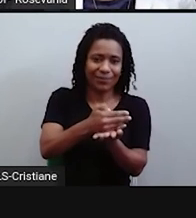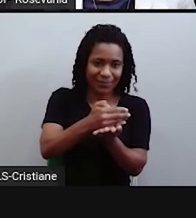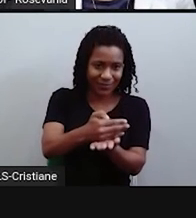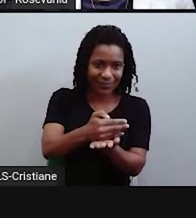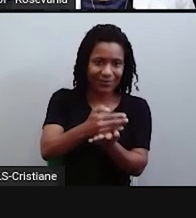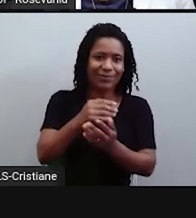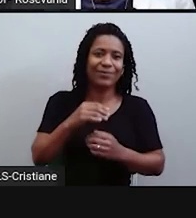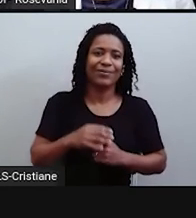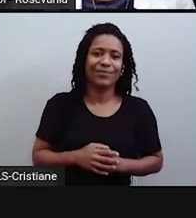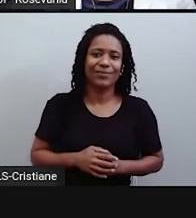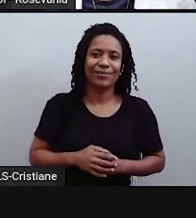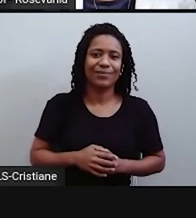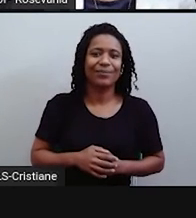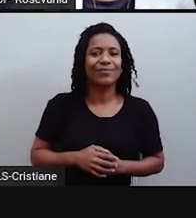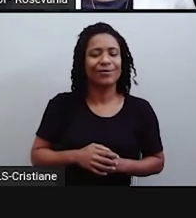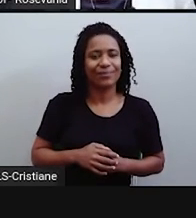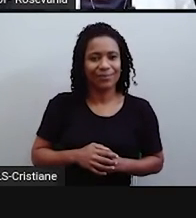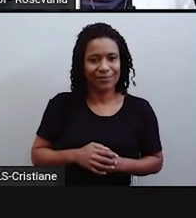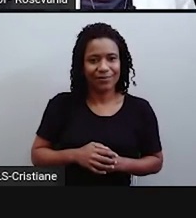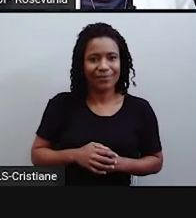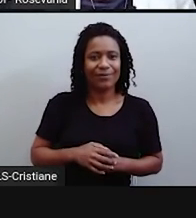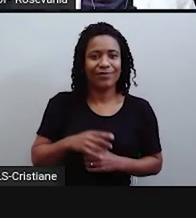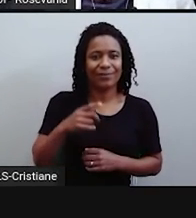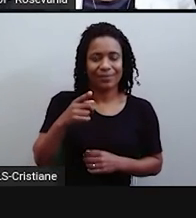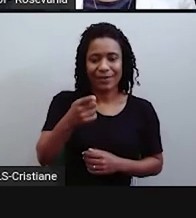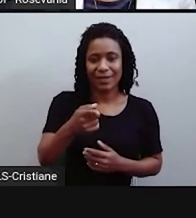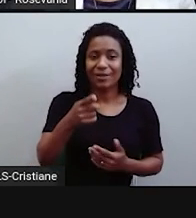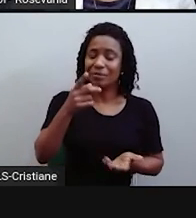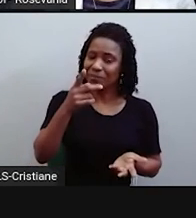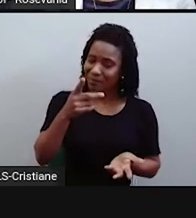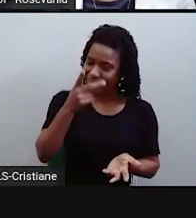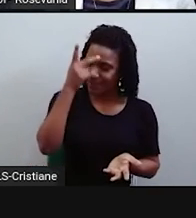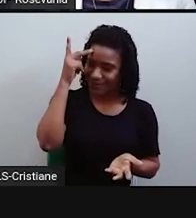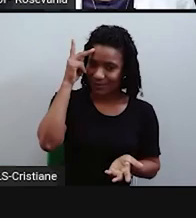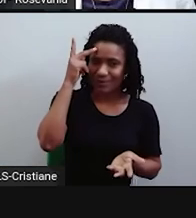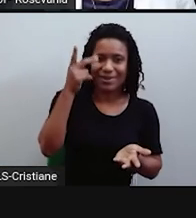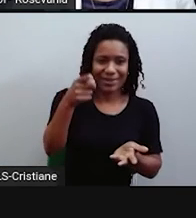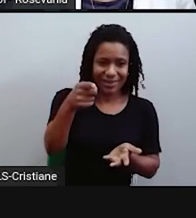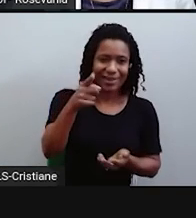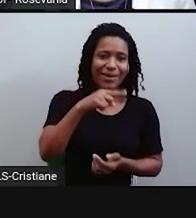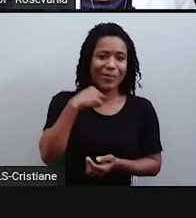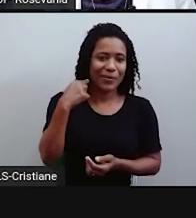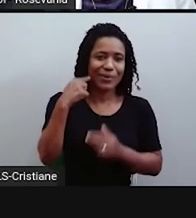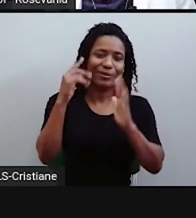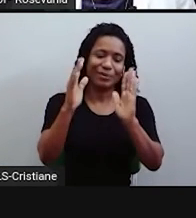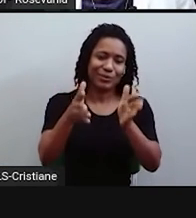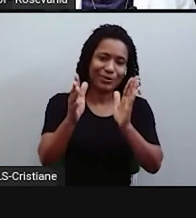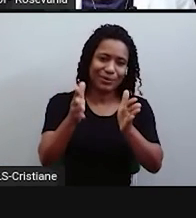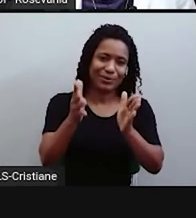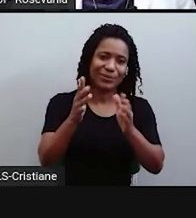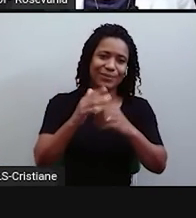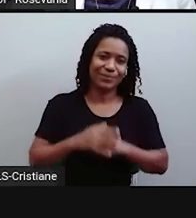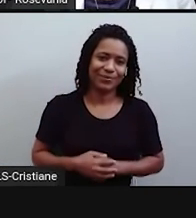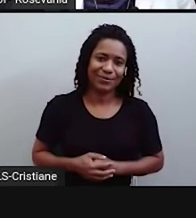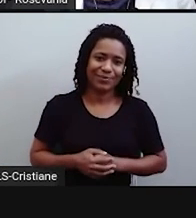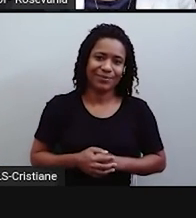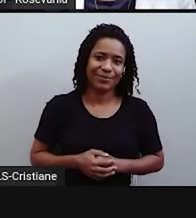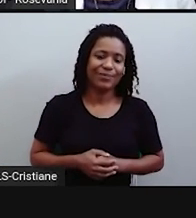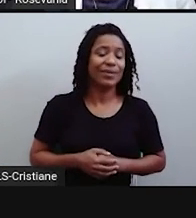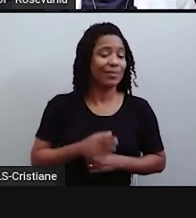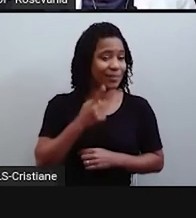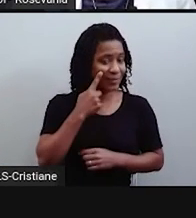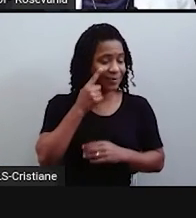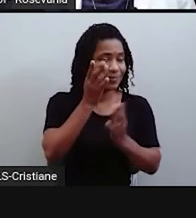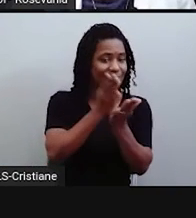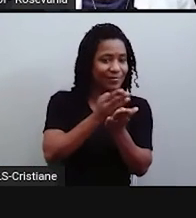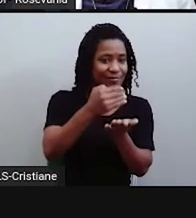sumidade, né, de pessoa, infelizmente, já não está mais entre nós, mas, de qualquer forma, a gente tem essa divisão